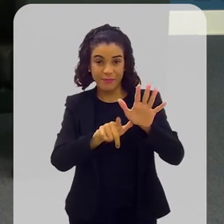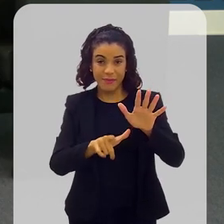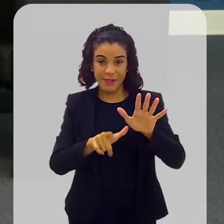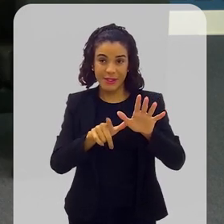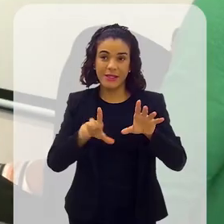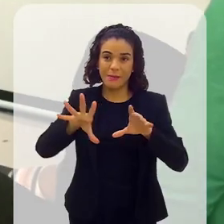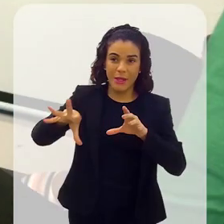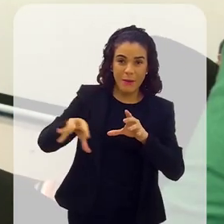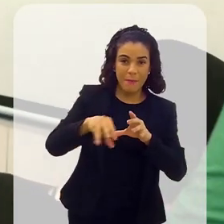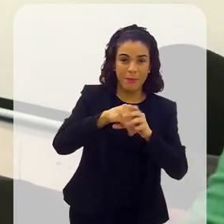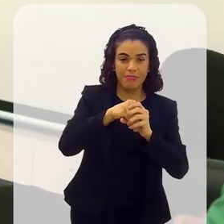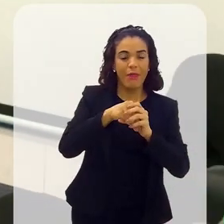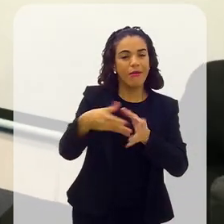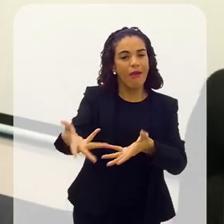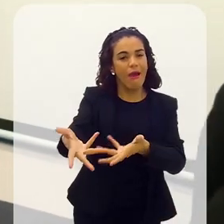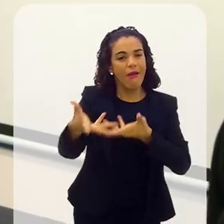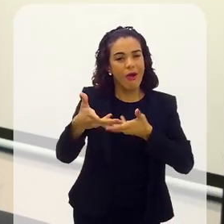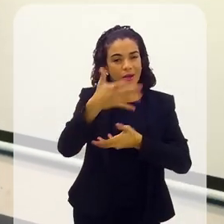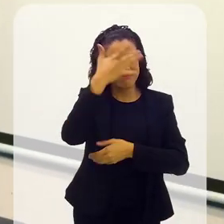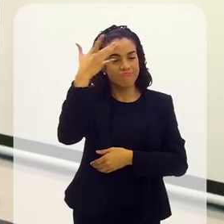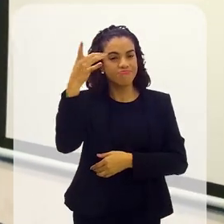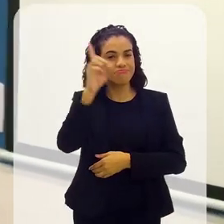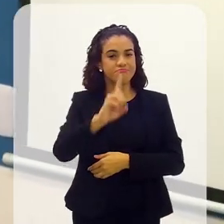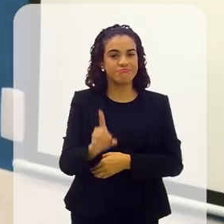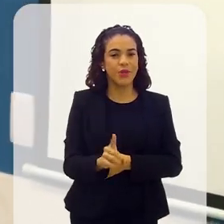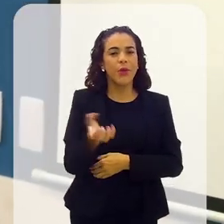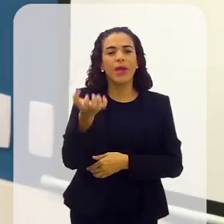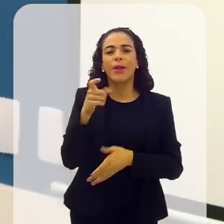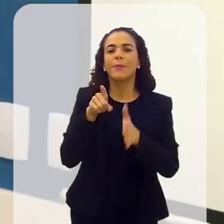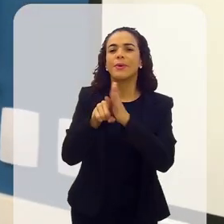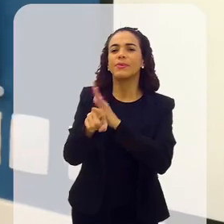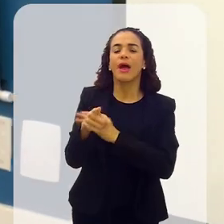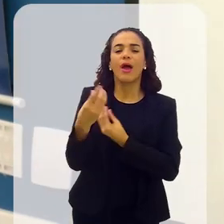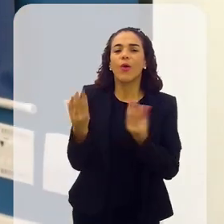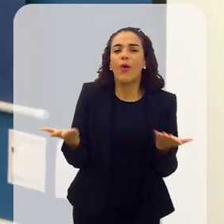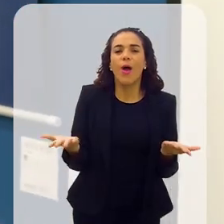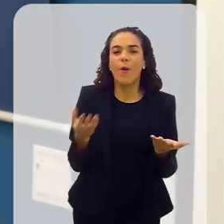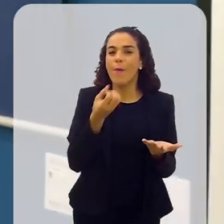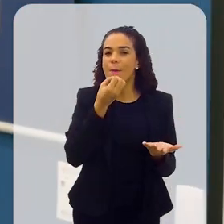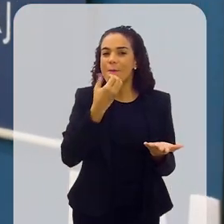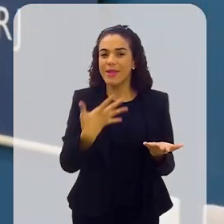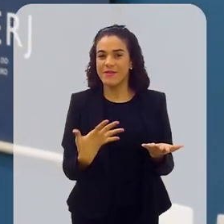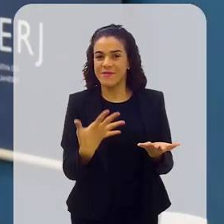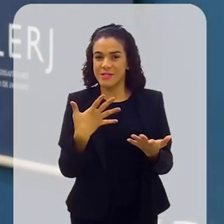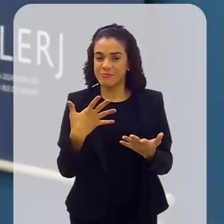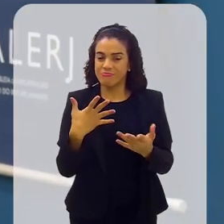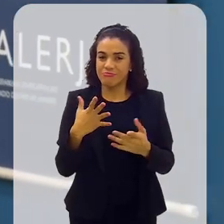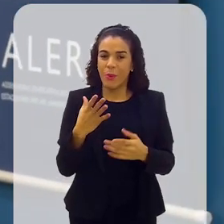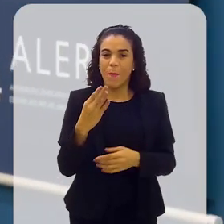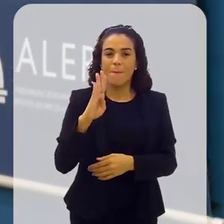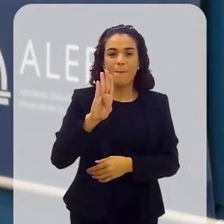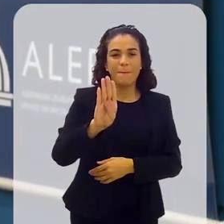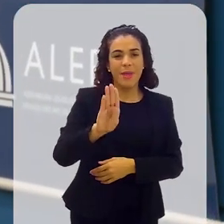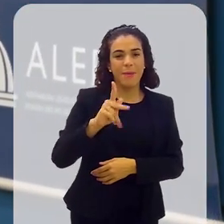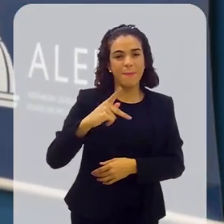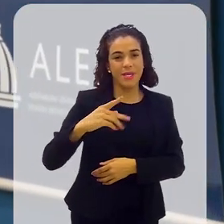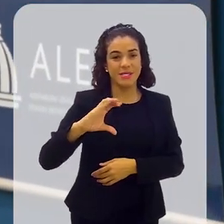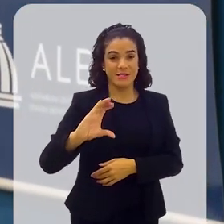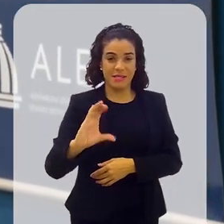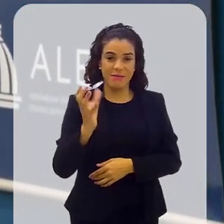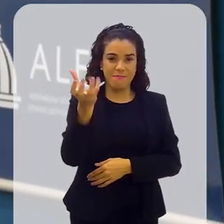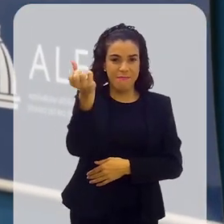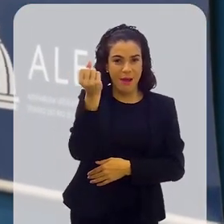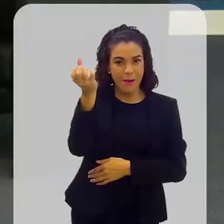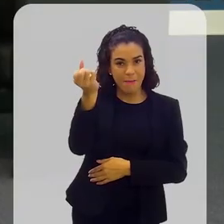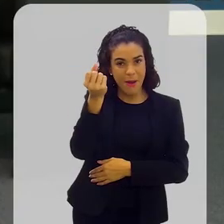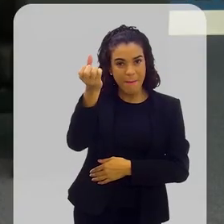que acolhem as pessoas com deficiência, queria te perguntar sobre o benefício de prestação continuada, que é um benefício